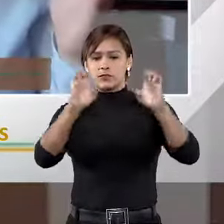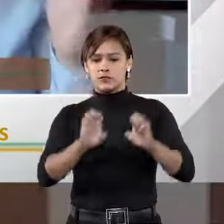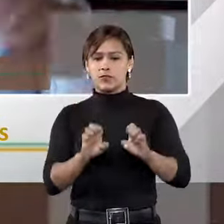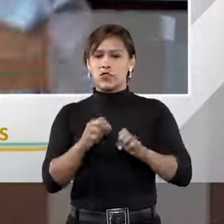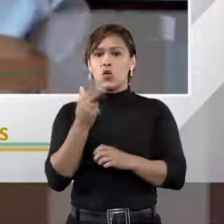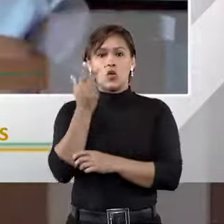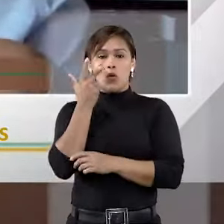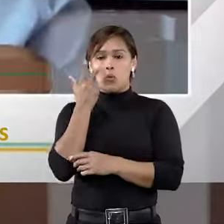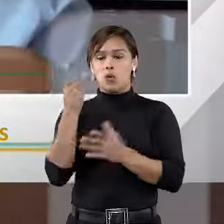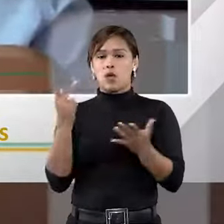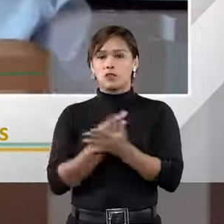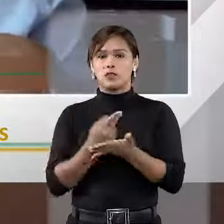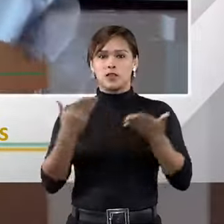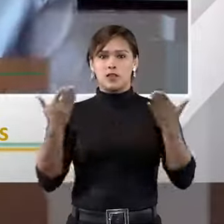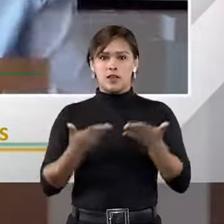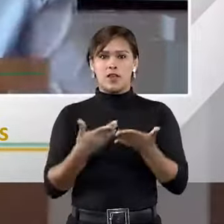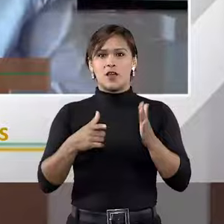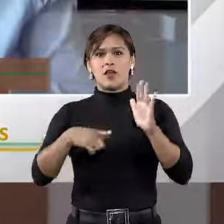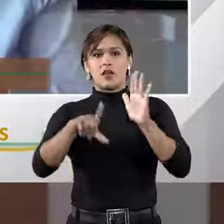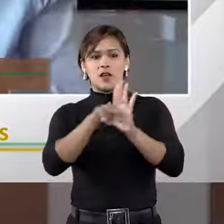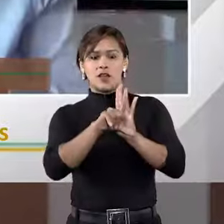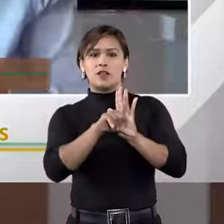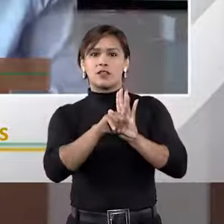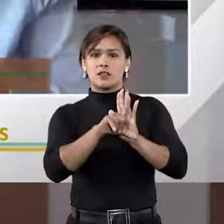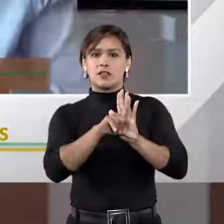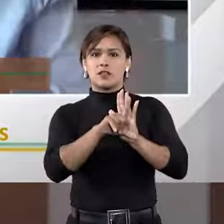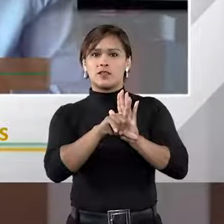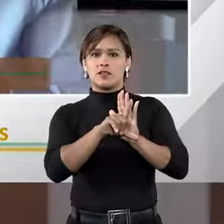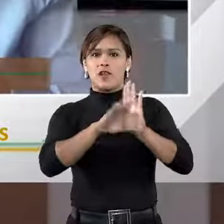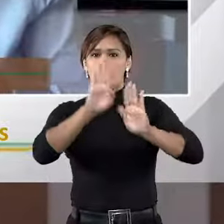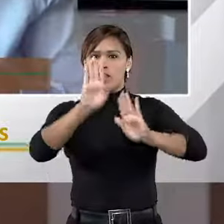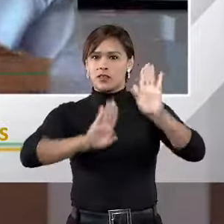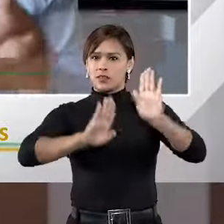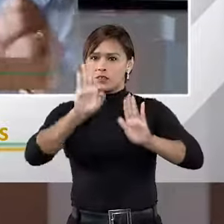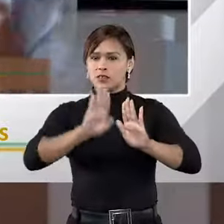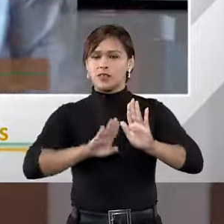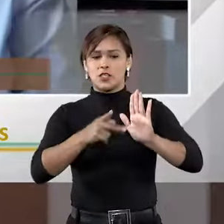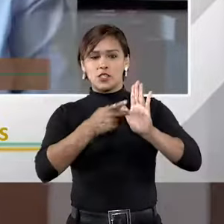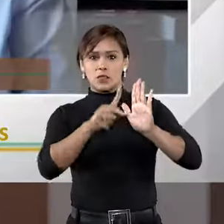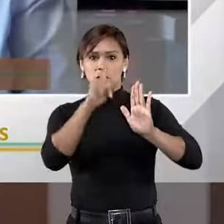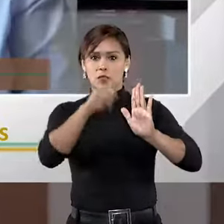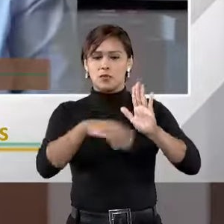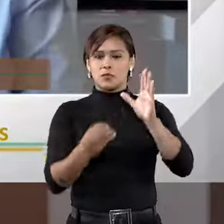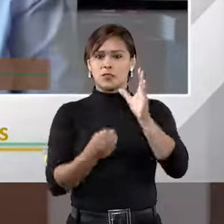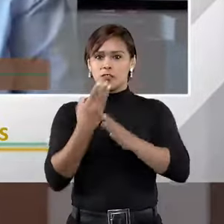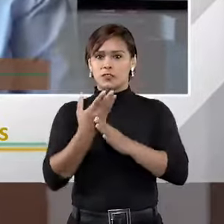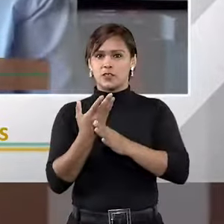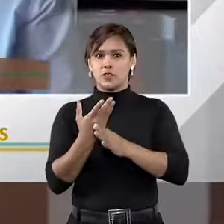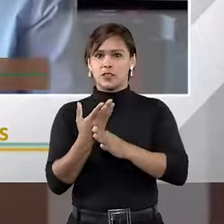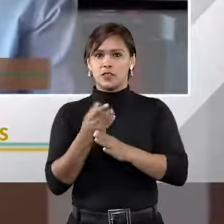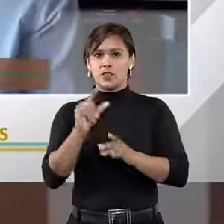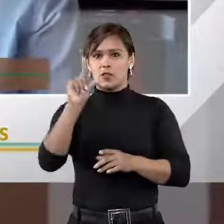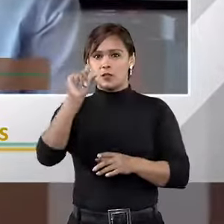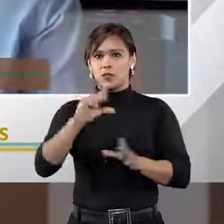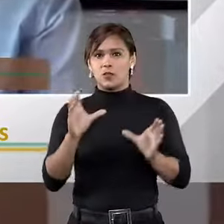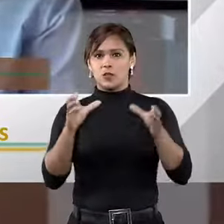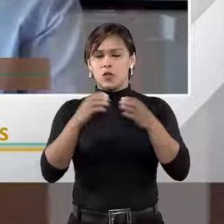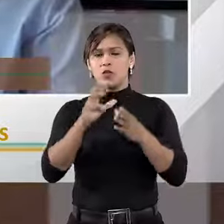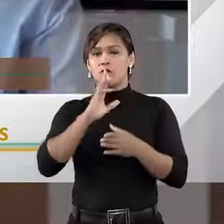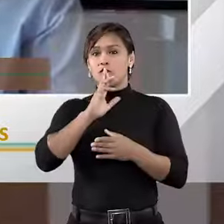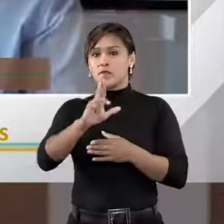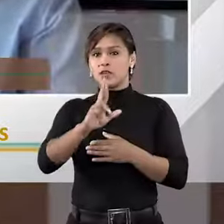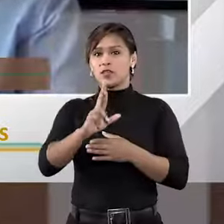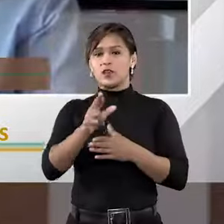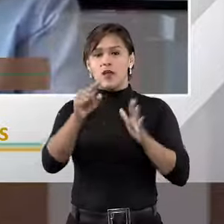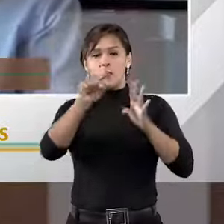são muito comuns, agora previstos expressamente na nova lei de licitações, em que você cria um pequeno comitê que vai resolvendo